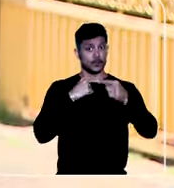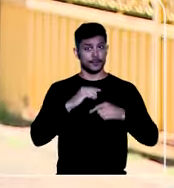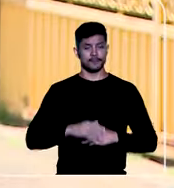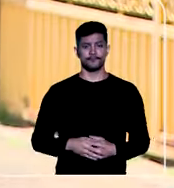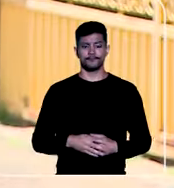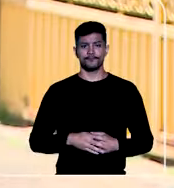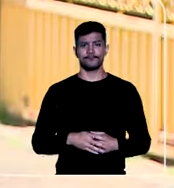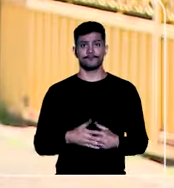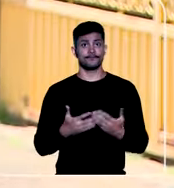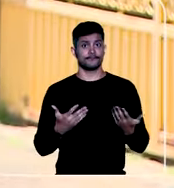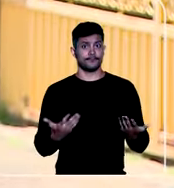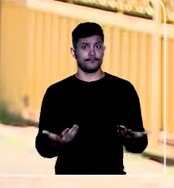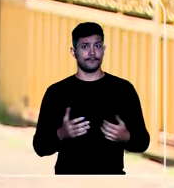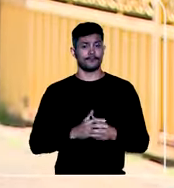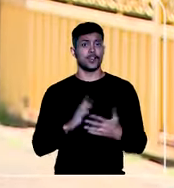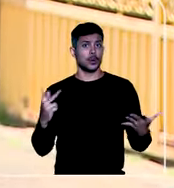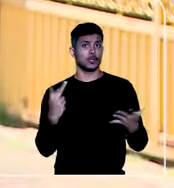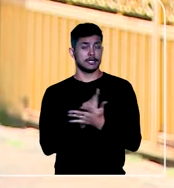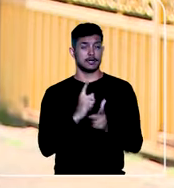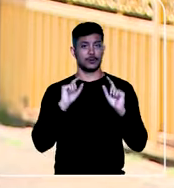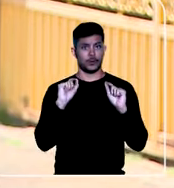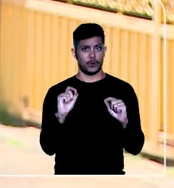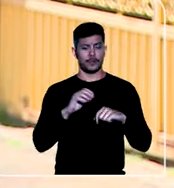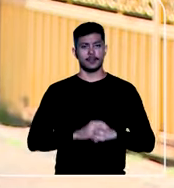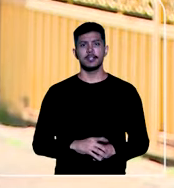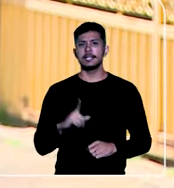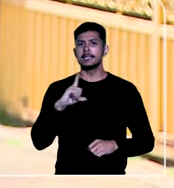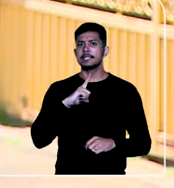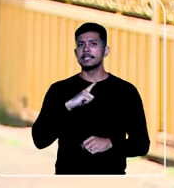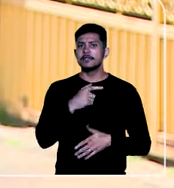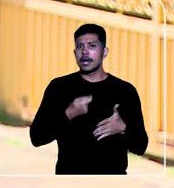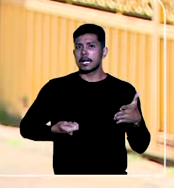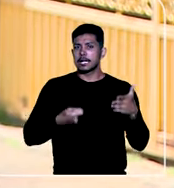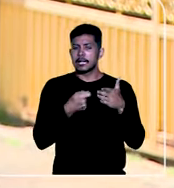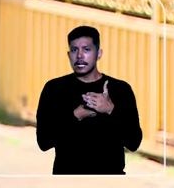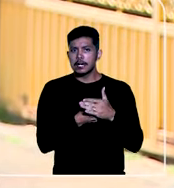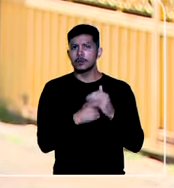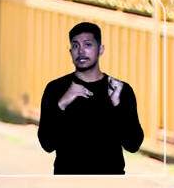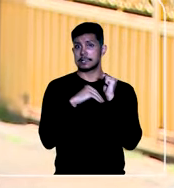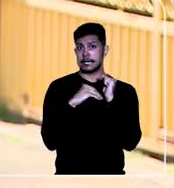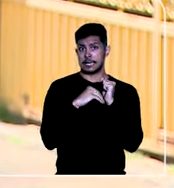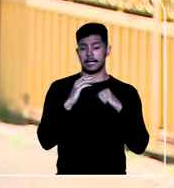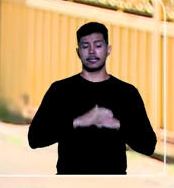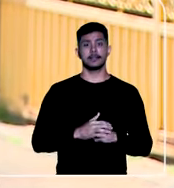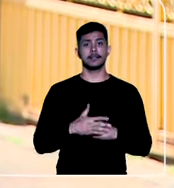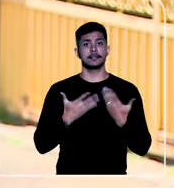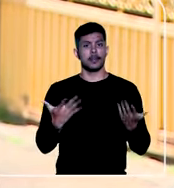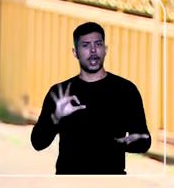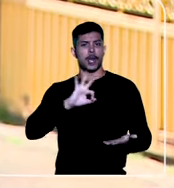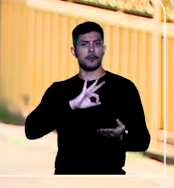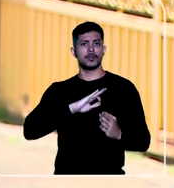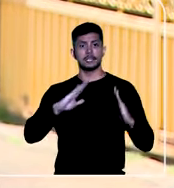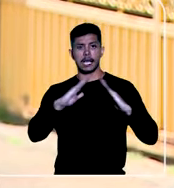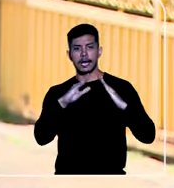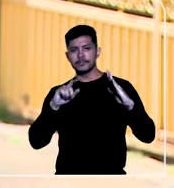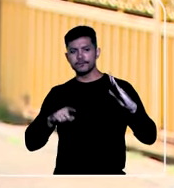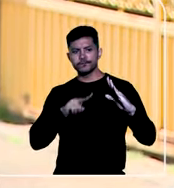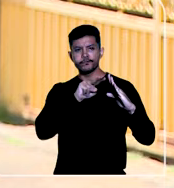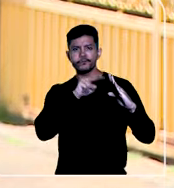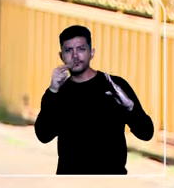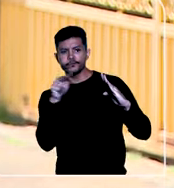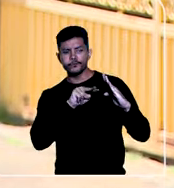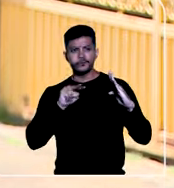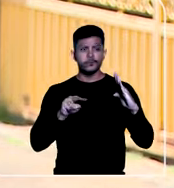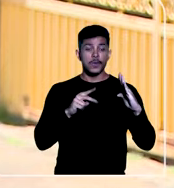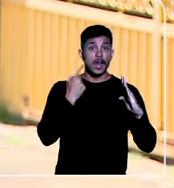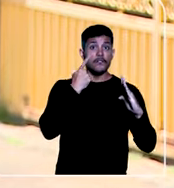No caso julgado, agentes policiais, em resposta a uma denúncia anônima de tráfico de drogas em uma residência, foram até o local. E chegando lá,